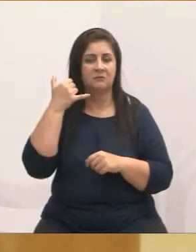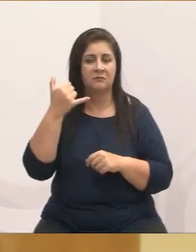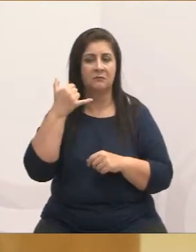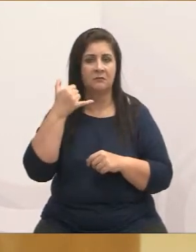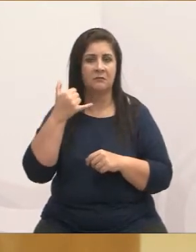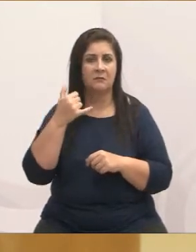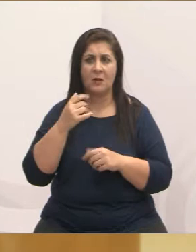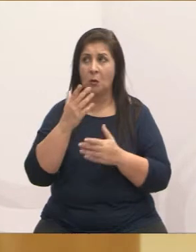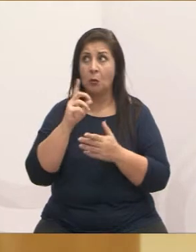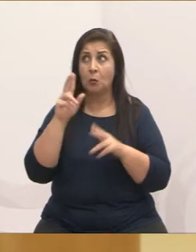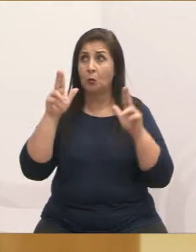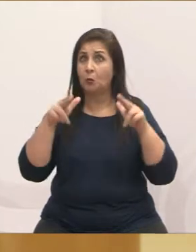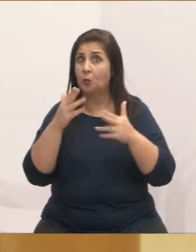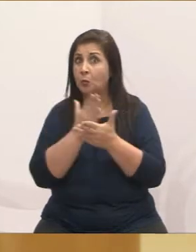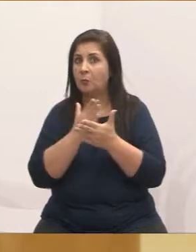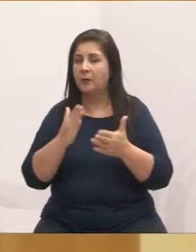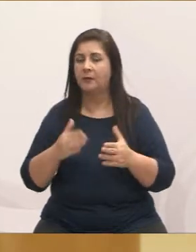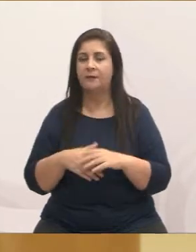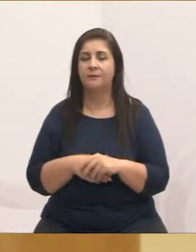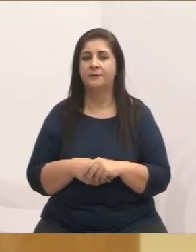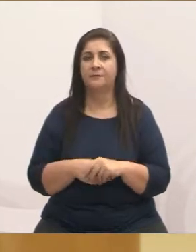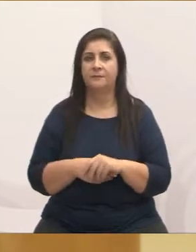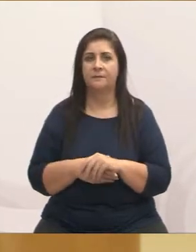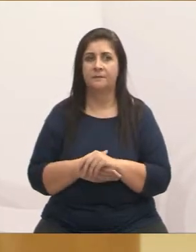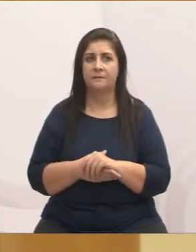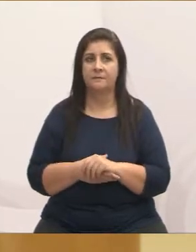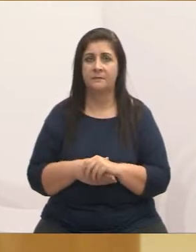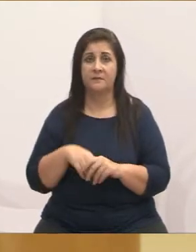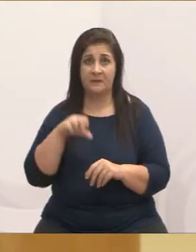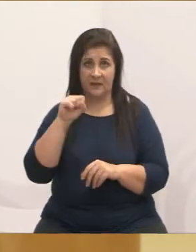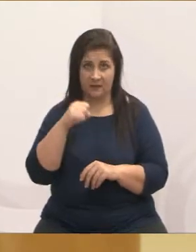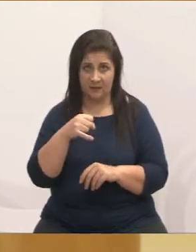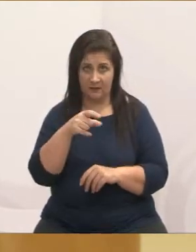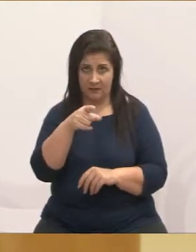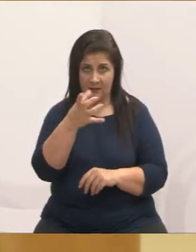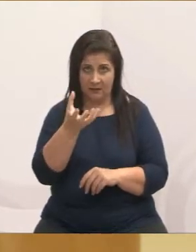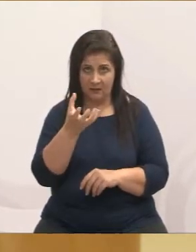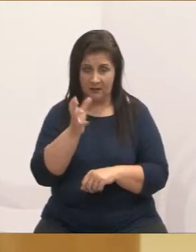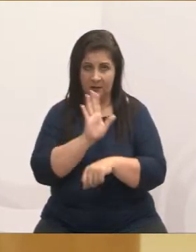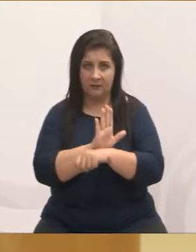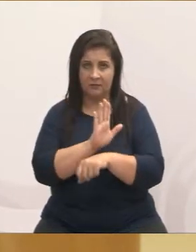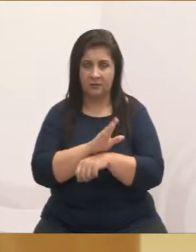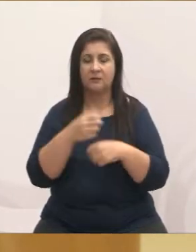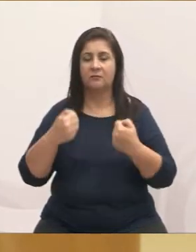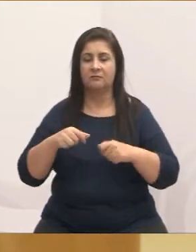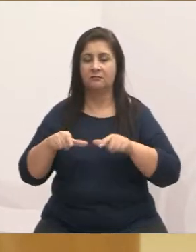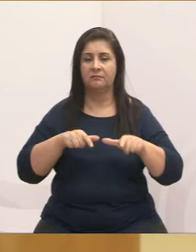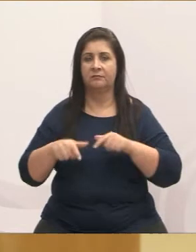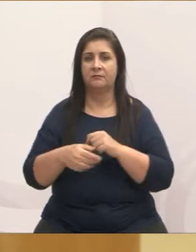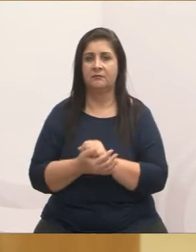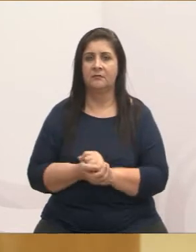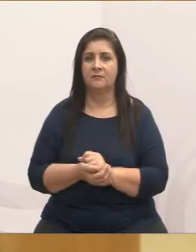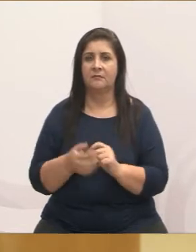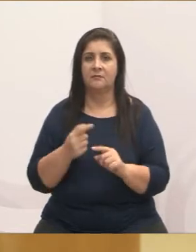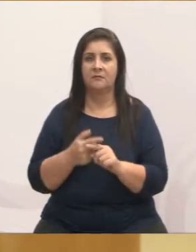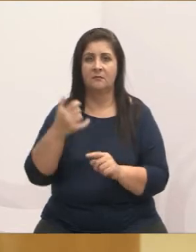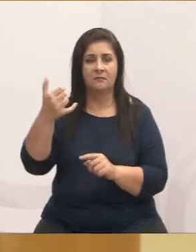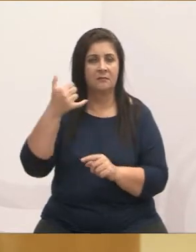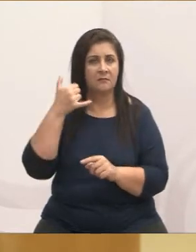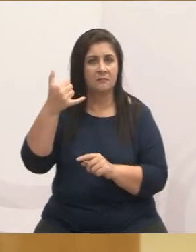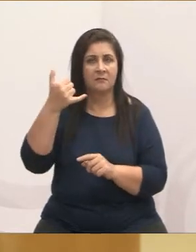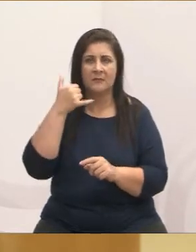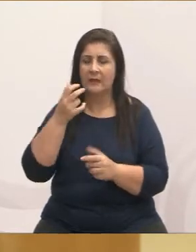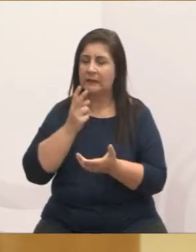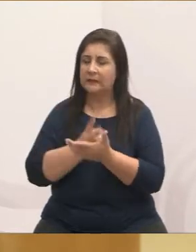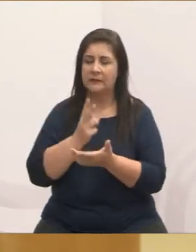a escutar isso. Então, fica aqui meu recado. Se você quer ser de utilidade pública, você tem que trabalhar, porque o nosso telefone não para.